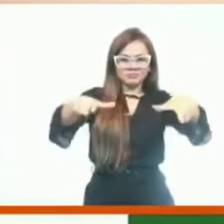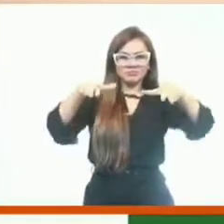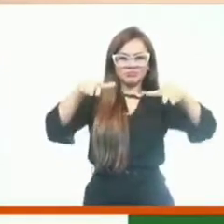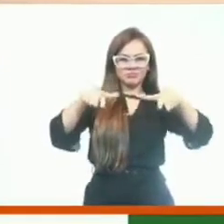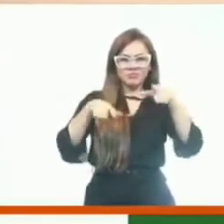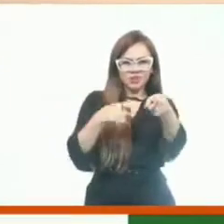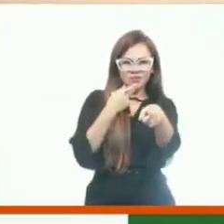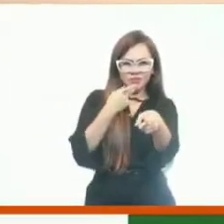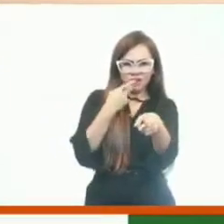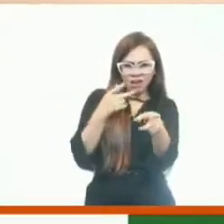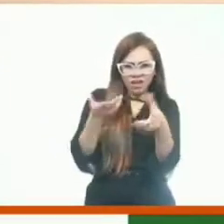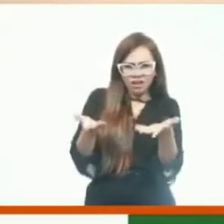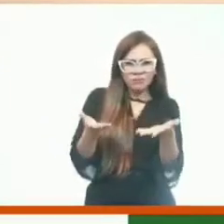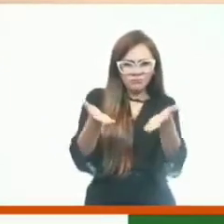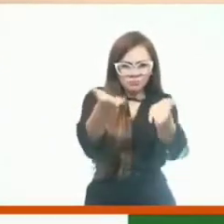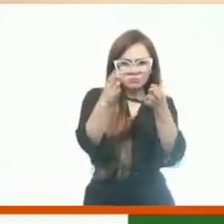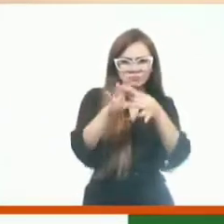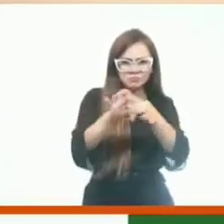falar alguma coisa? Pode falar.